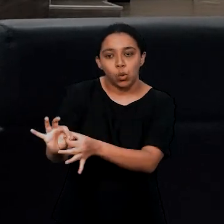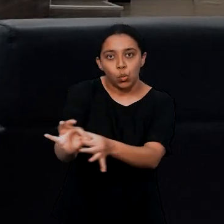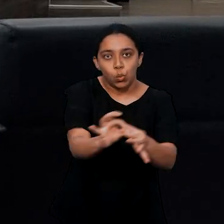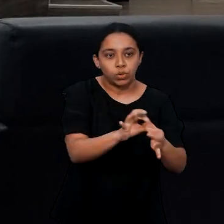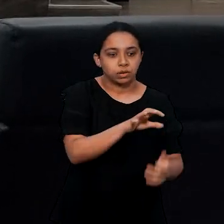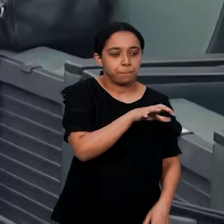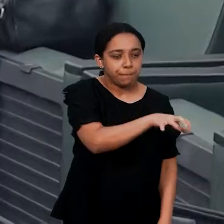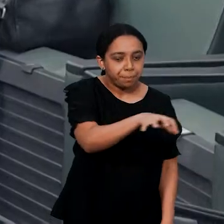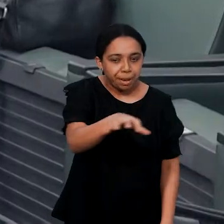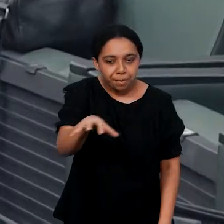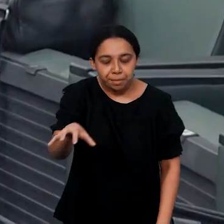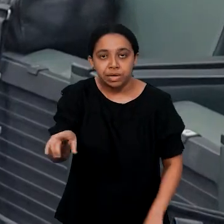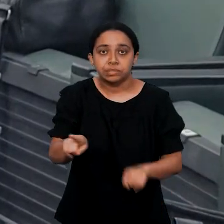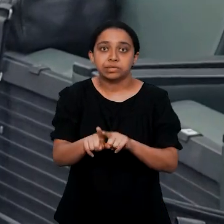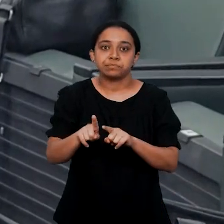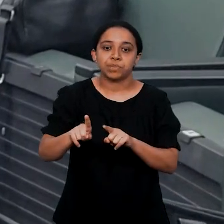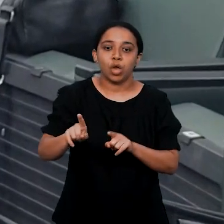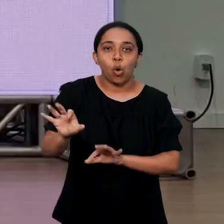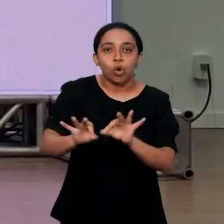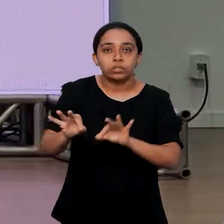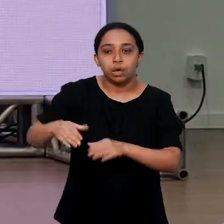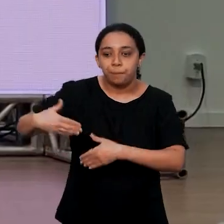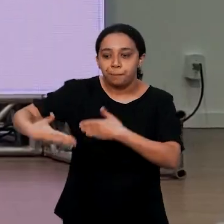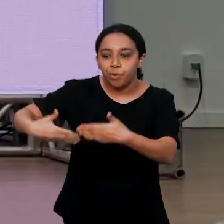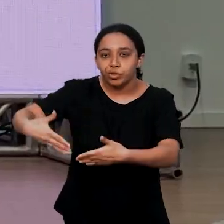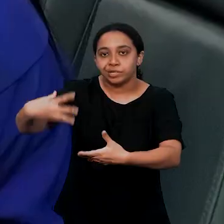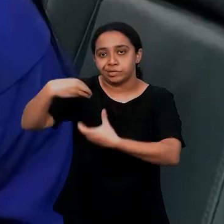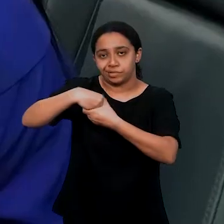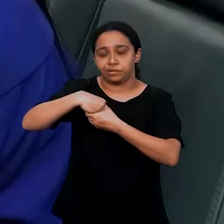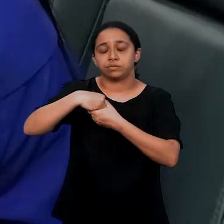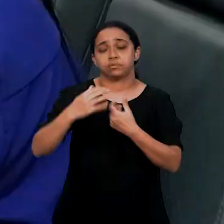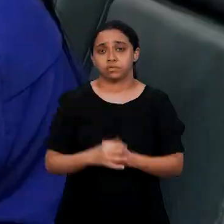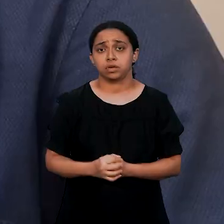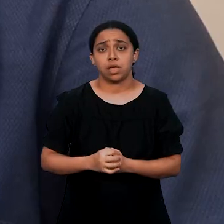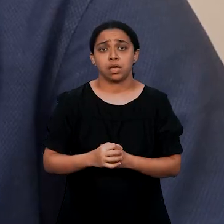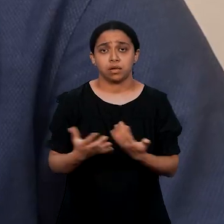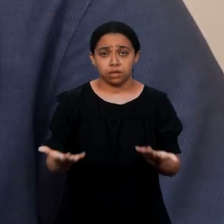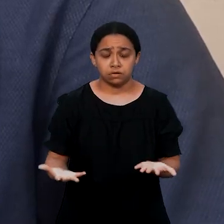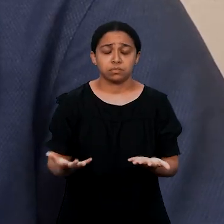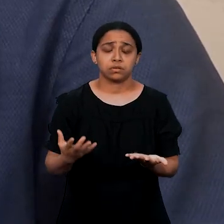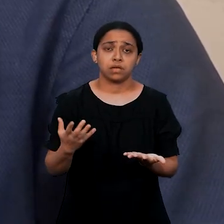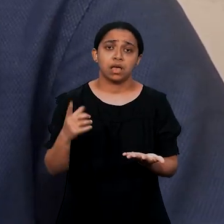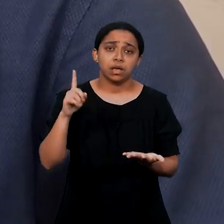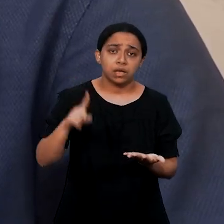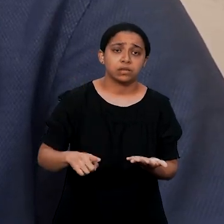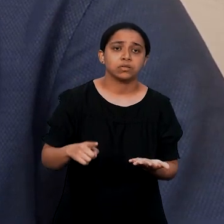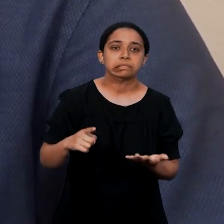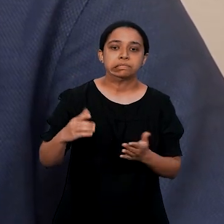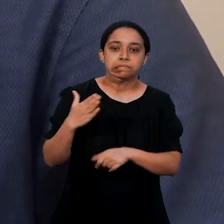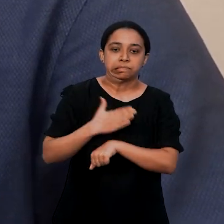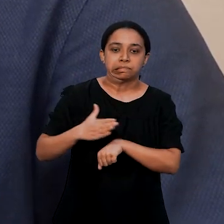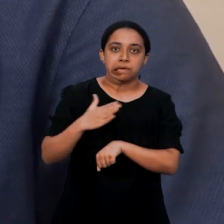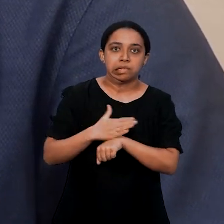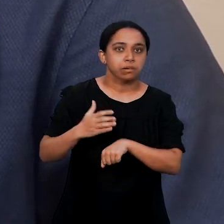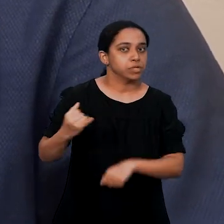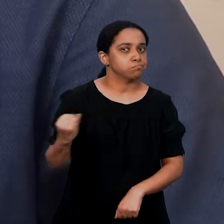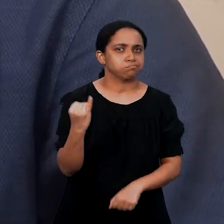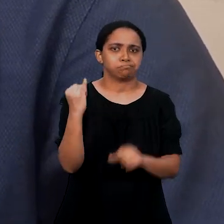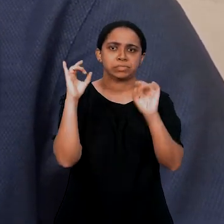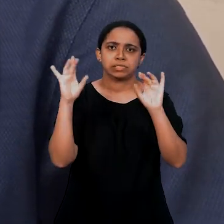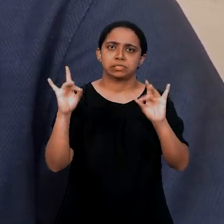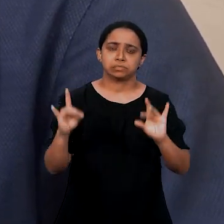busca integrar os setores, bem como alinhar os processos internos. É muito oportuno para que se faça um